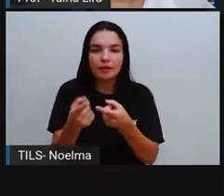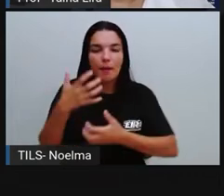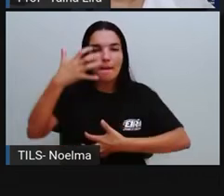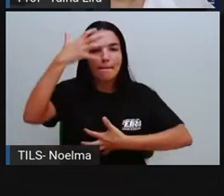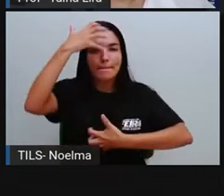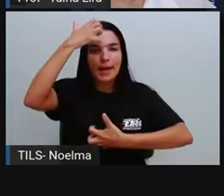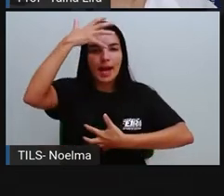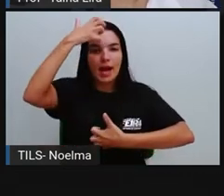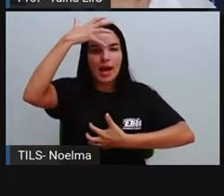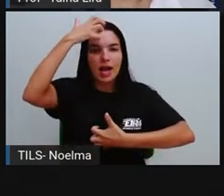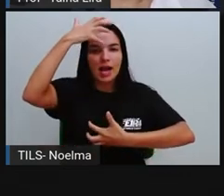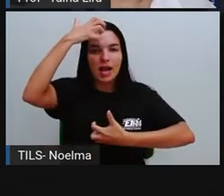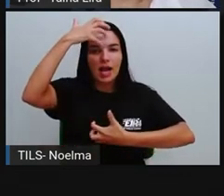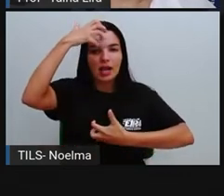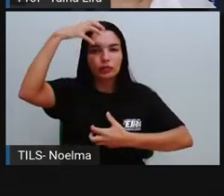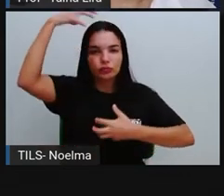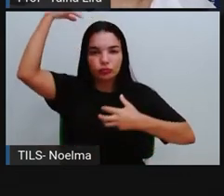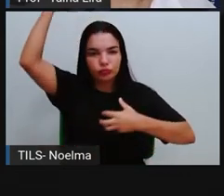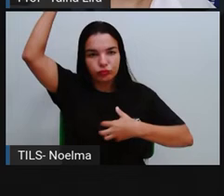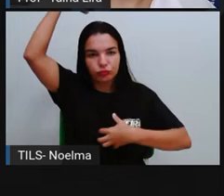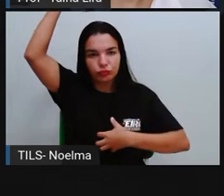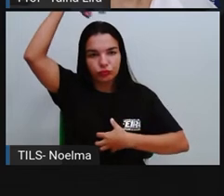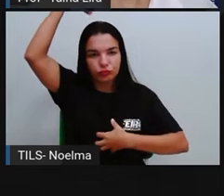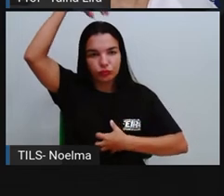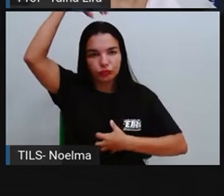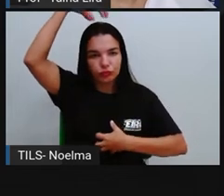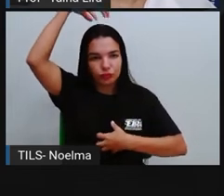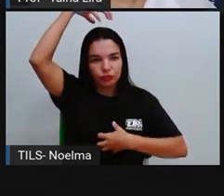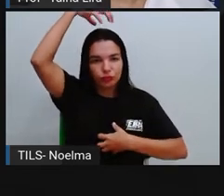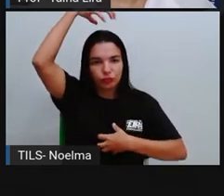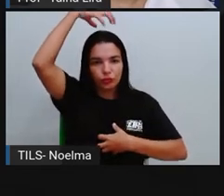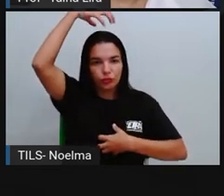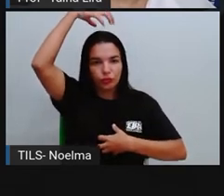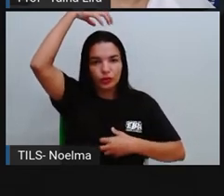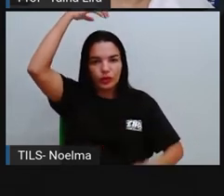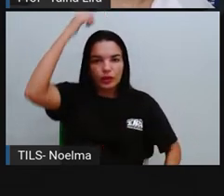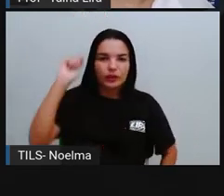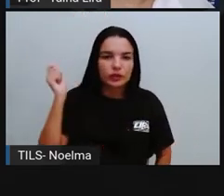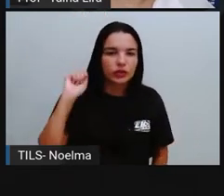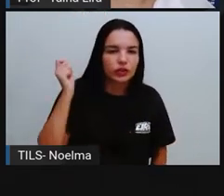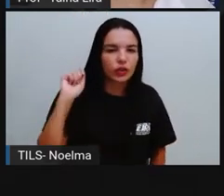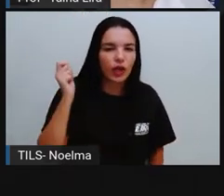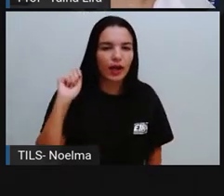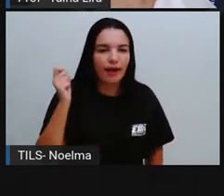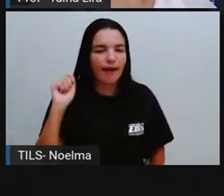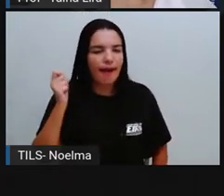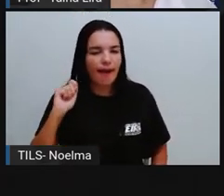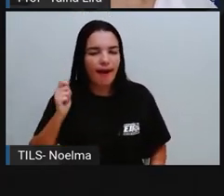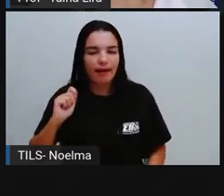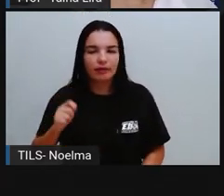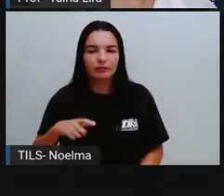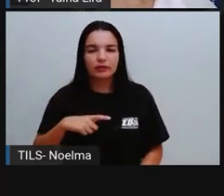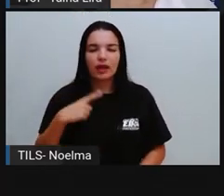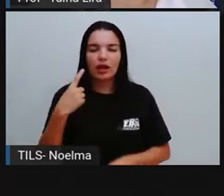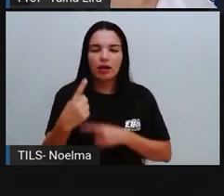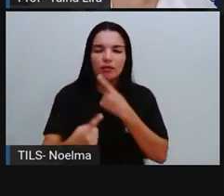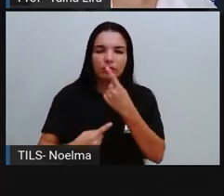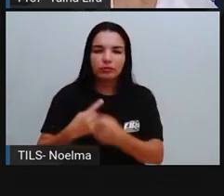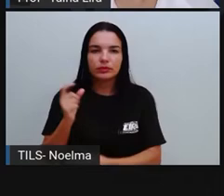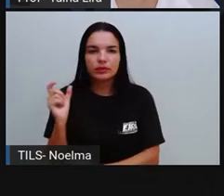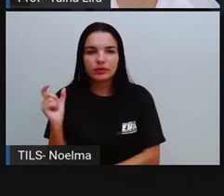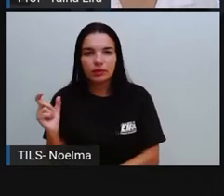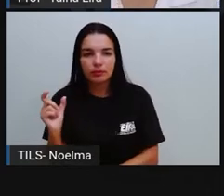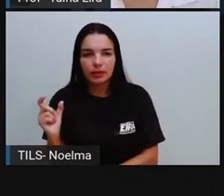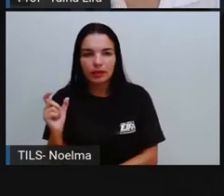Chimpanzé, Chuveiro, Chocalho, Então, Essas são algumas palavrinhas, Que a Pró